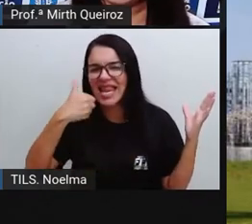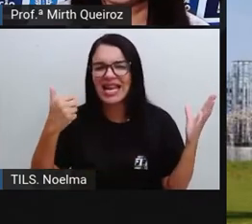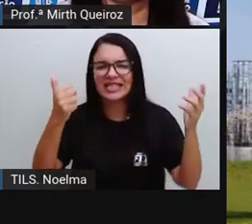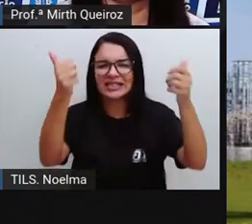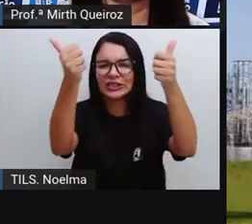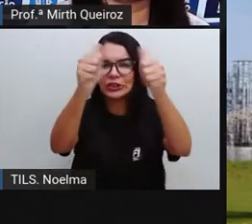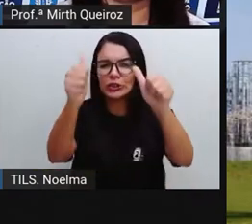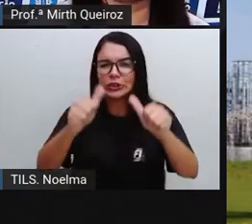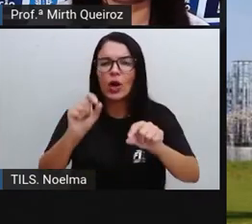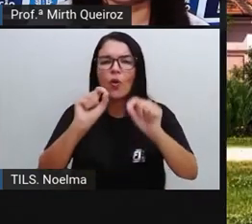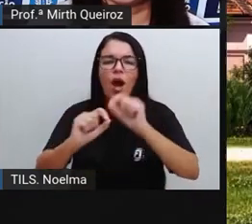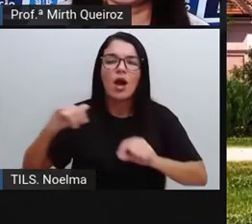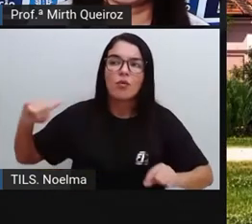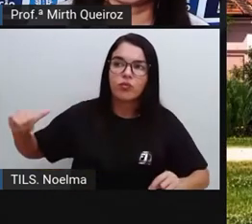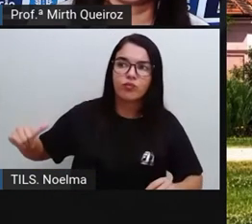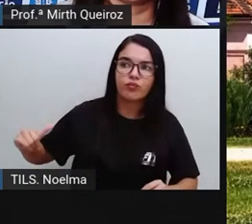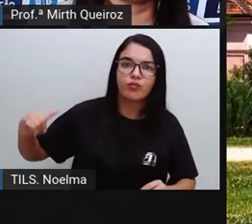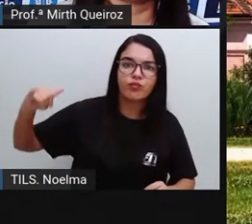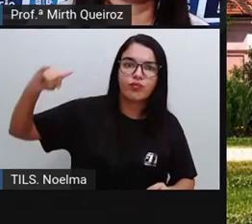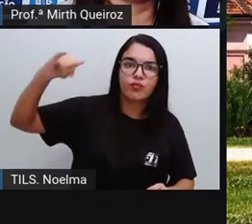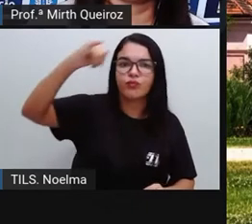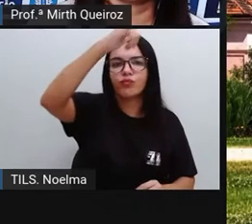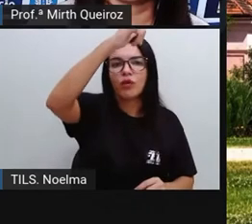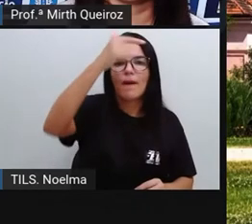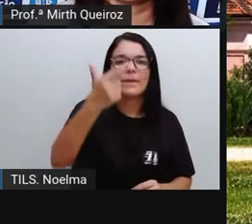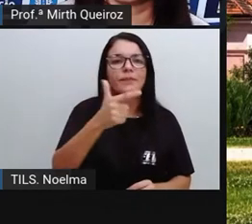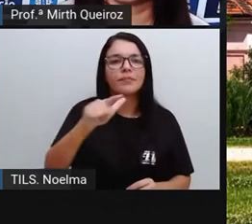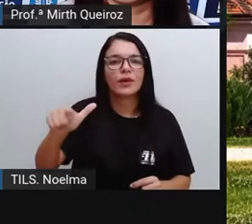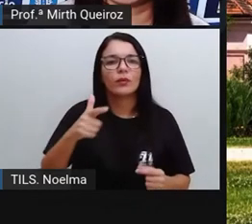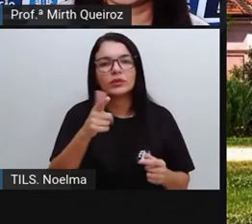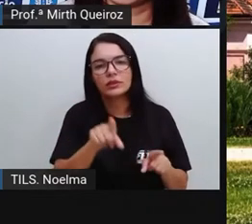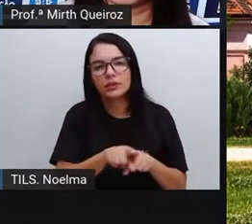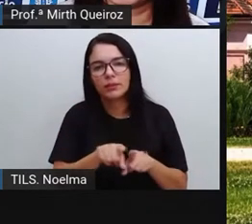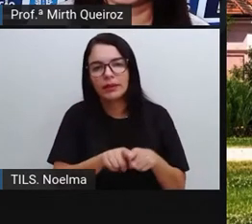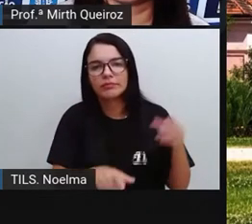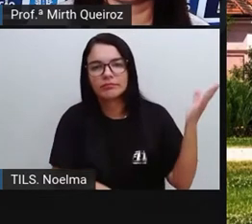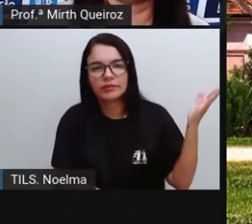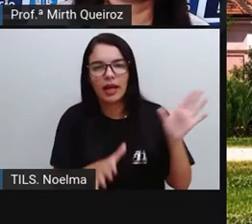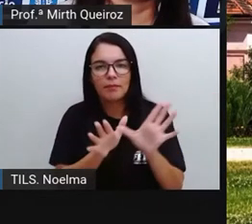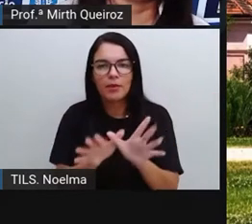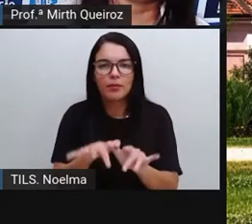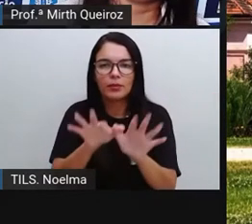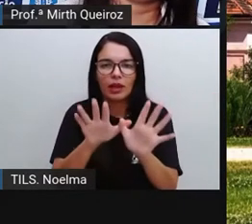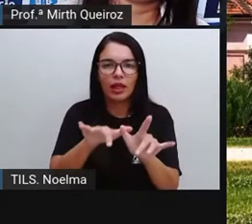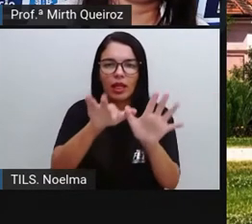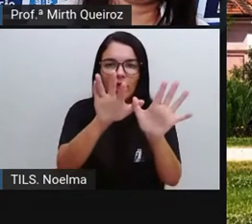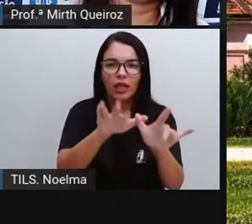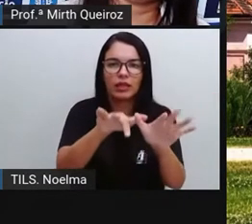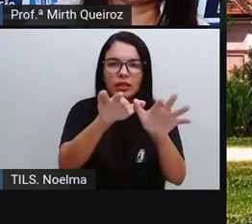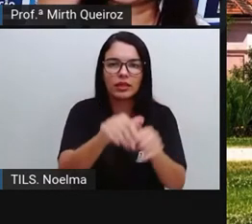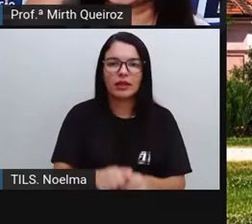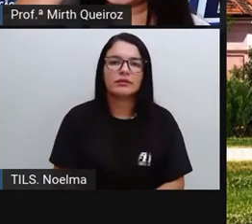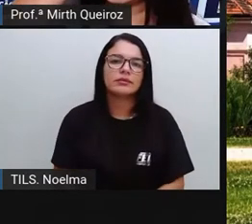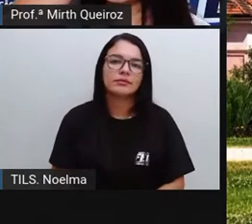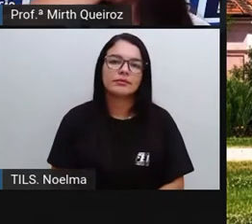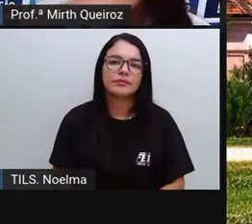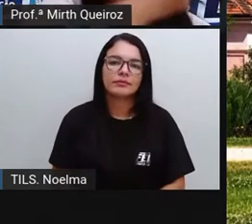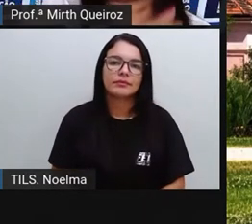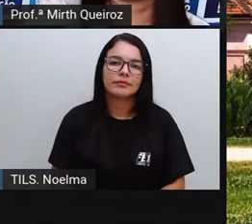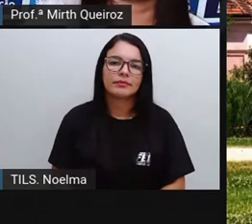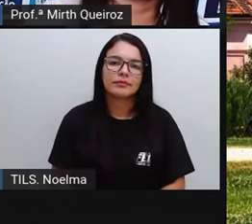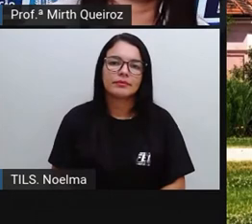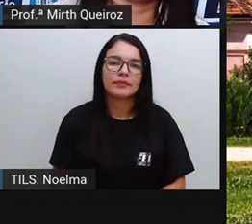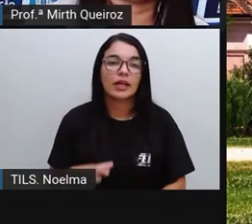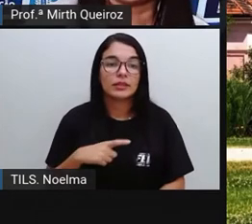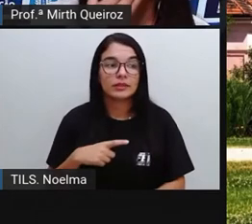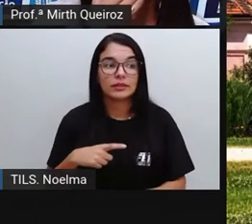aeroporto. Aqui nós temos mais outras esculturas, que é o da borboleta, né? Além dessas esculturas que